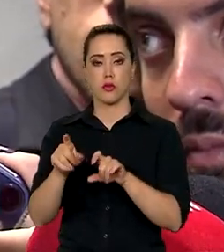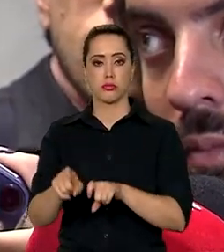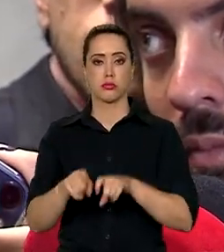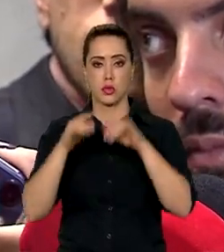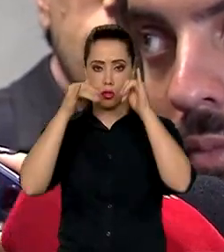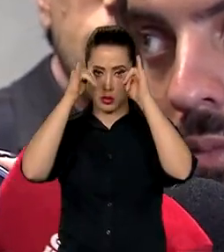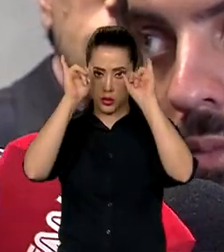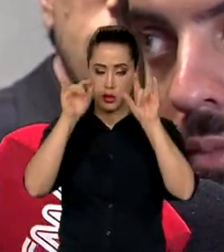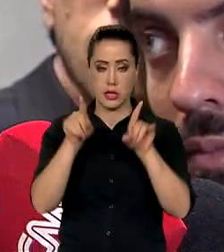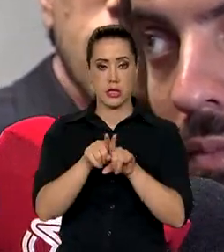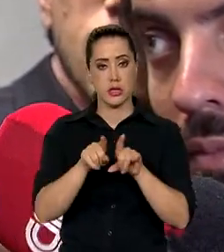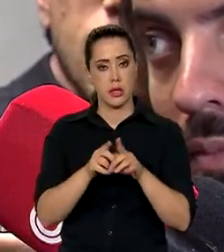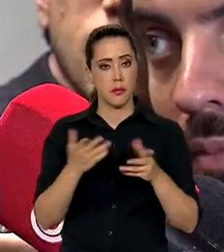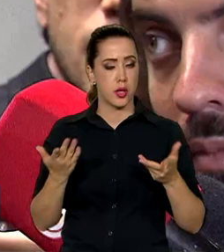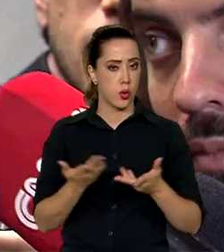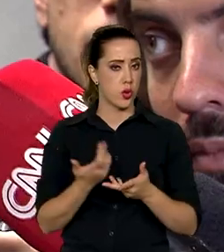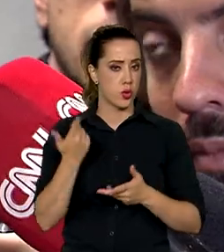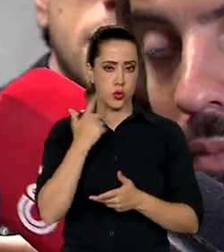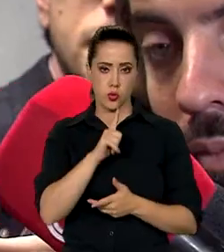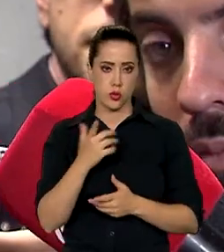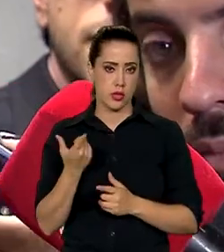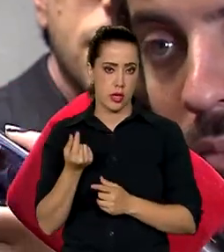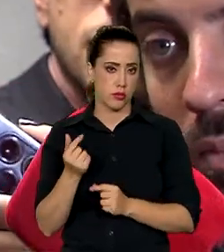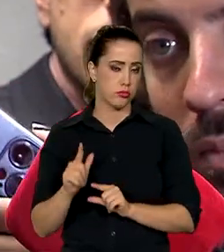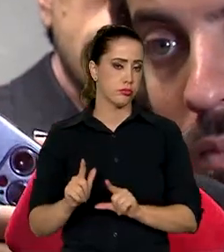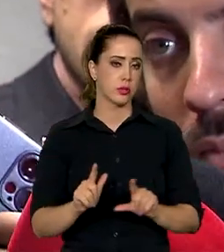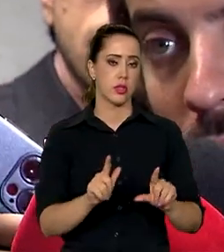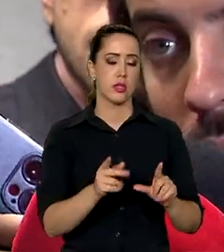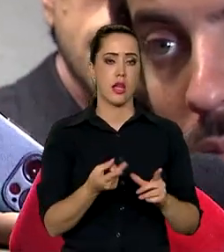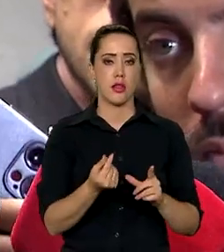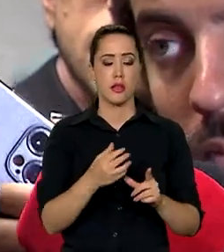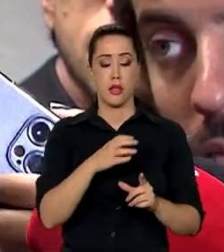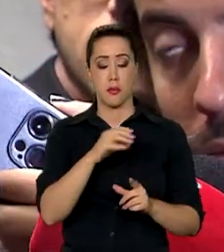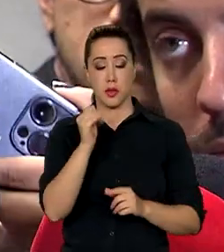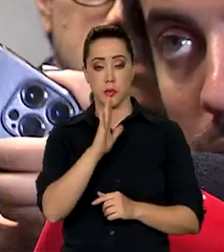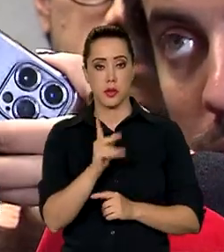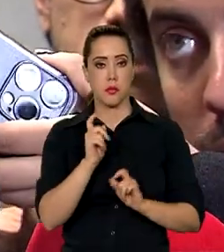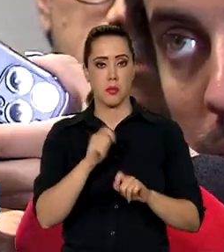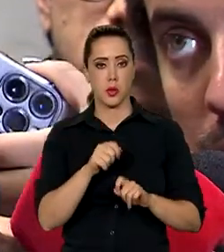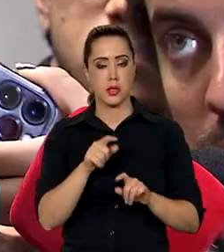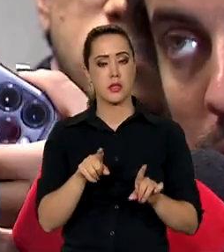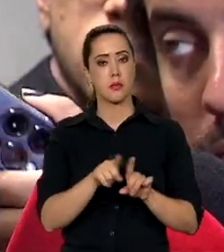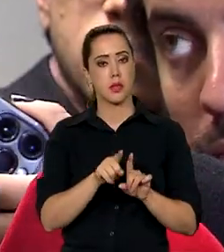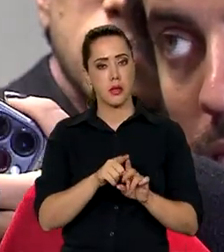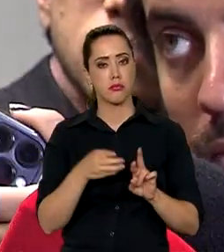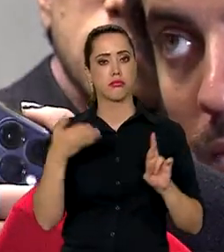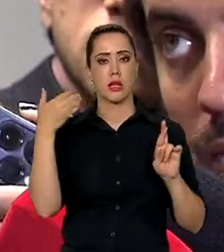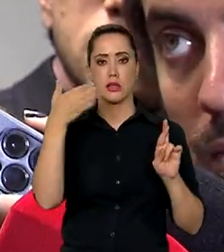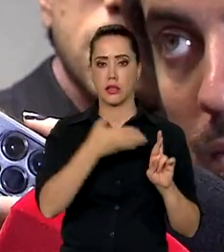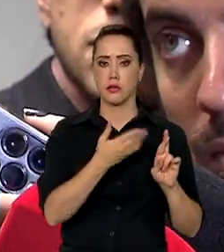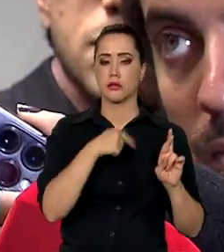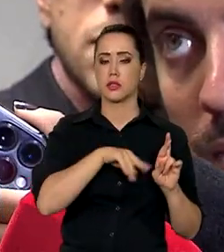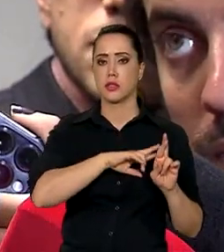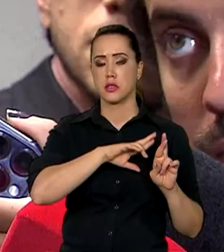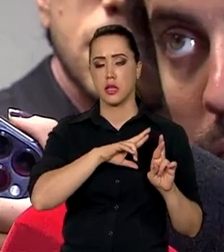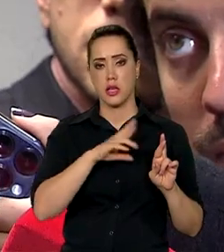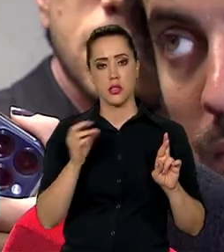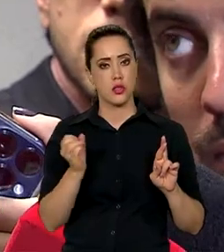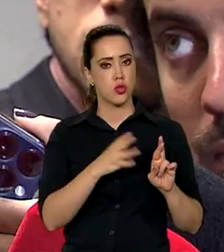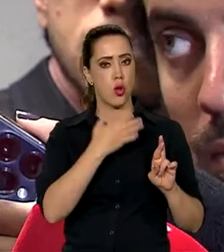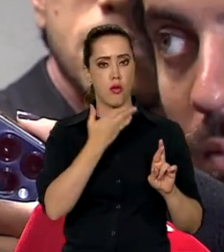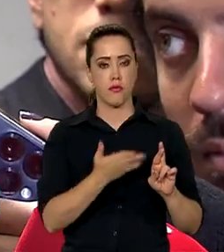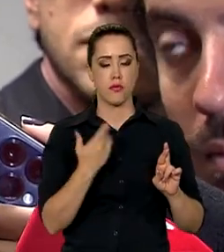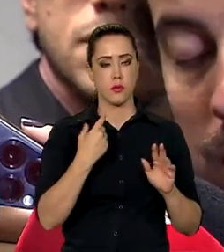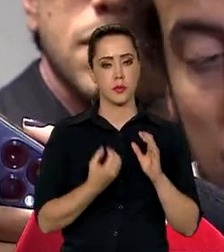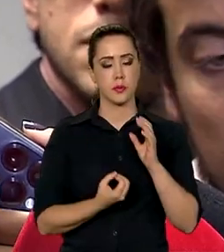excluído do mercado de crédito de carbono no mundo inteiro, para que o Brasil possa ser, inclusive, também inovador, instituir uma